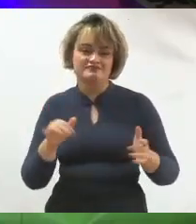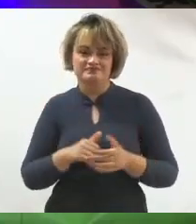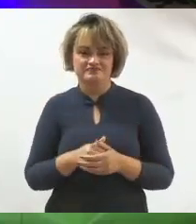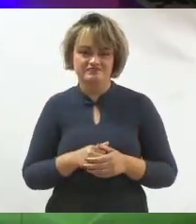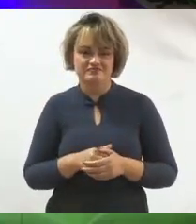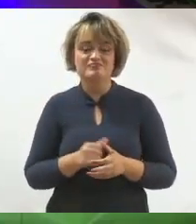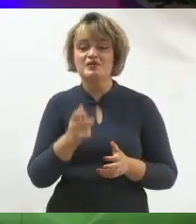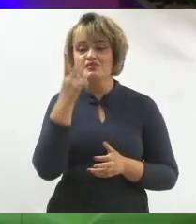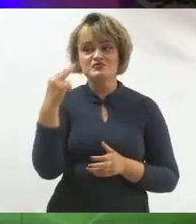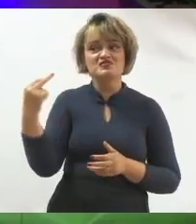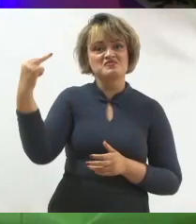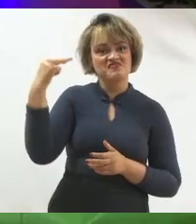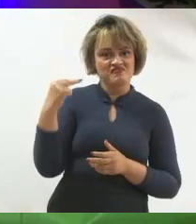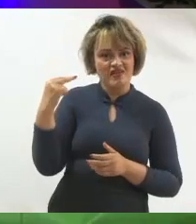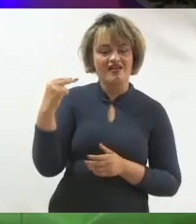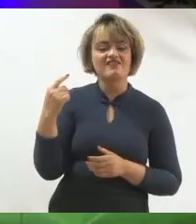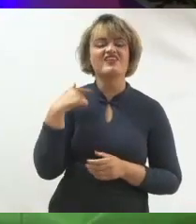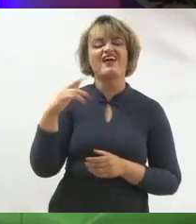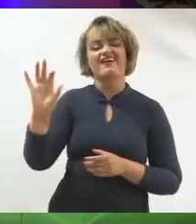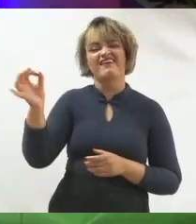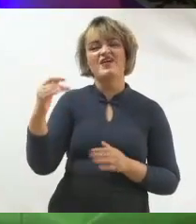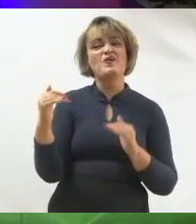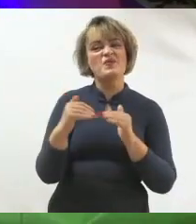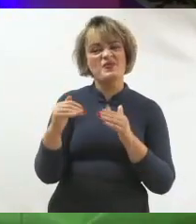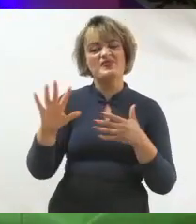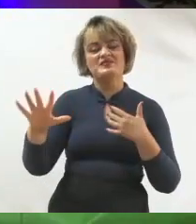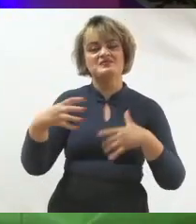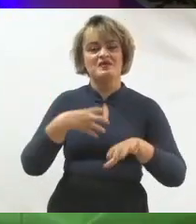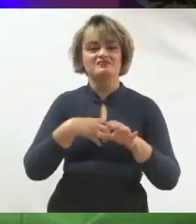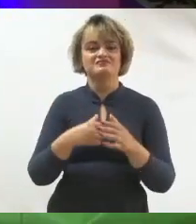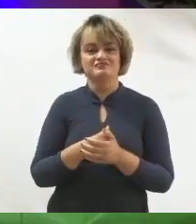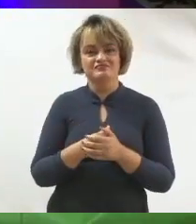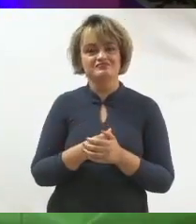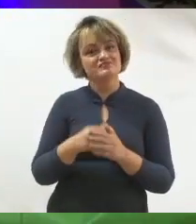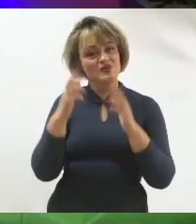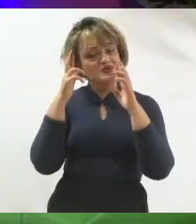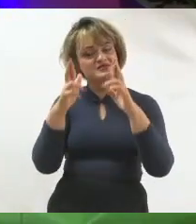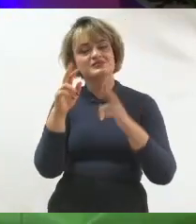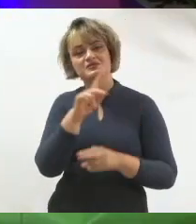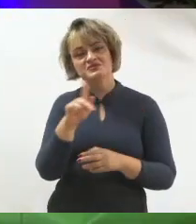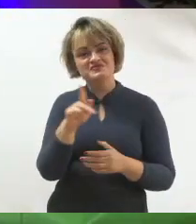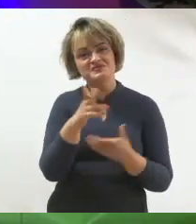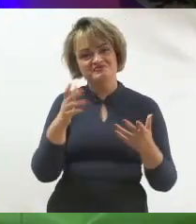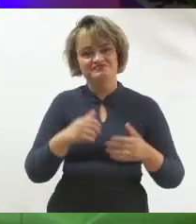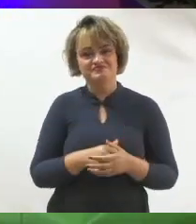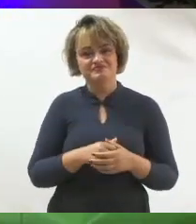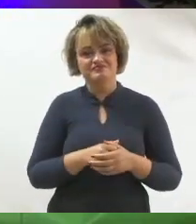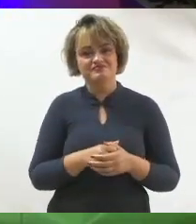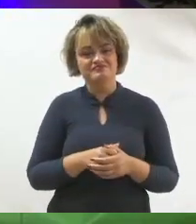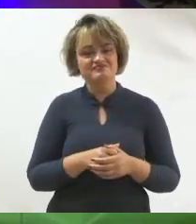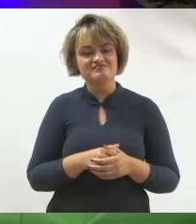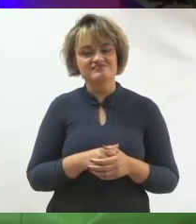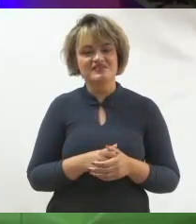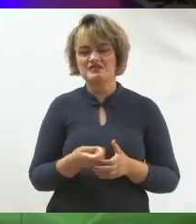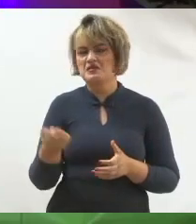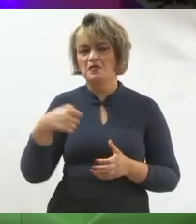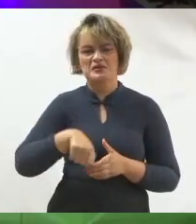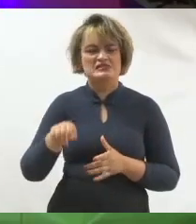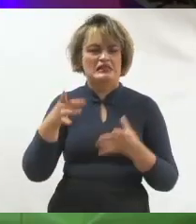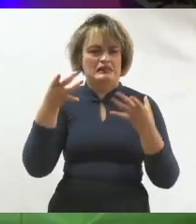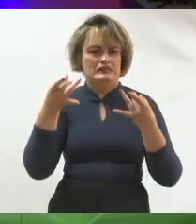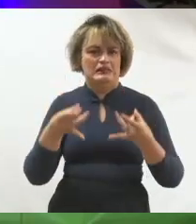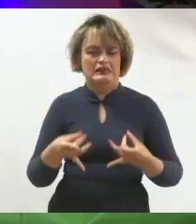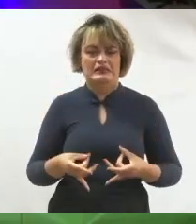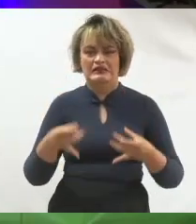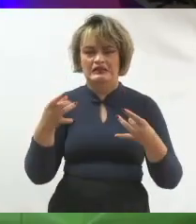pessoas se identificarem comigo, para as pessoas perceberem, por exemplo, que eu respeito os professores. Não precisei de nada, não precisei